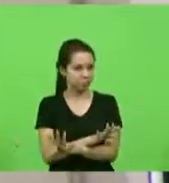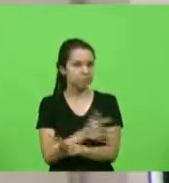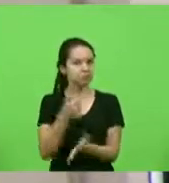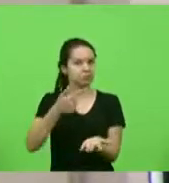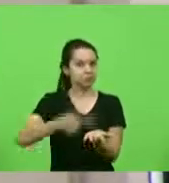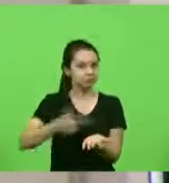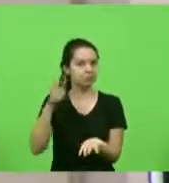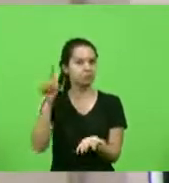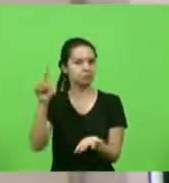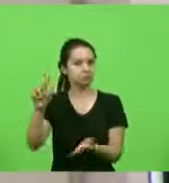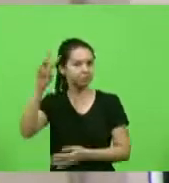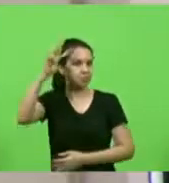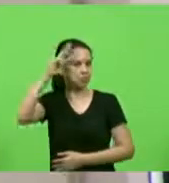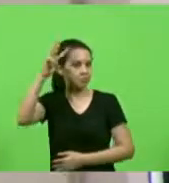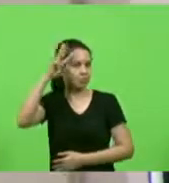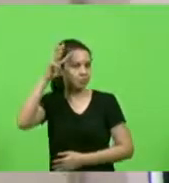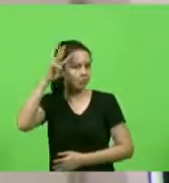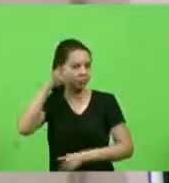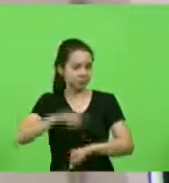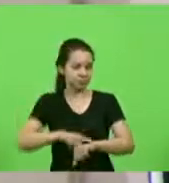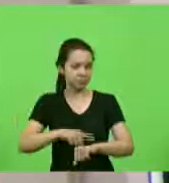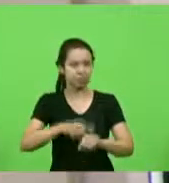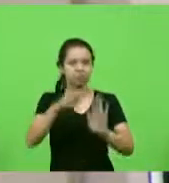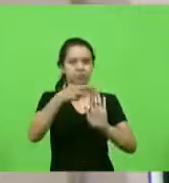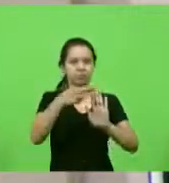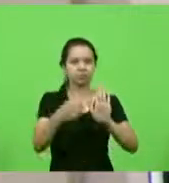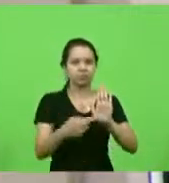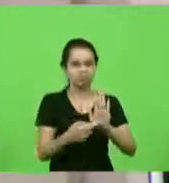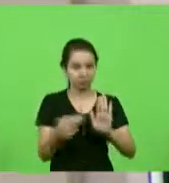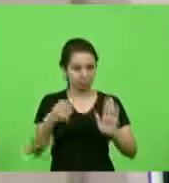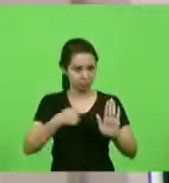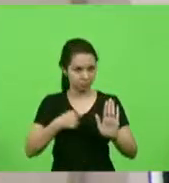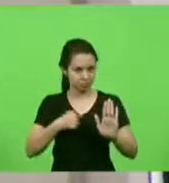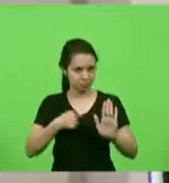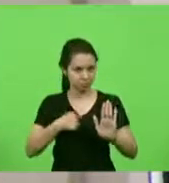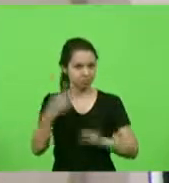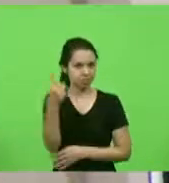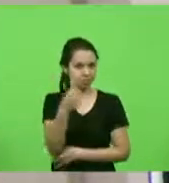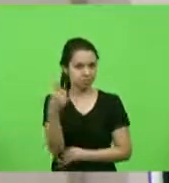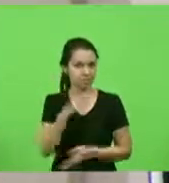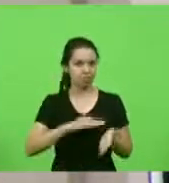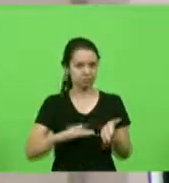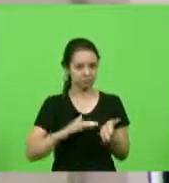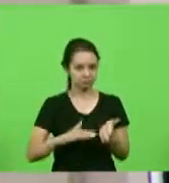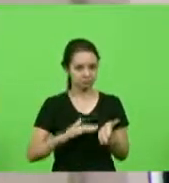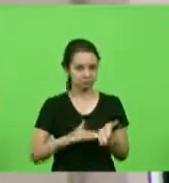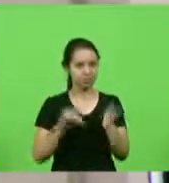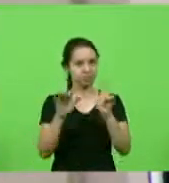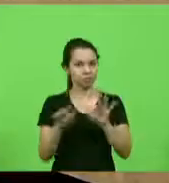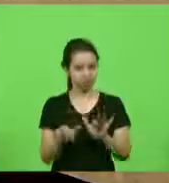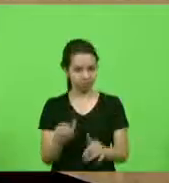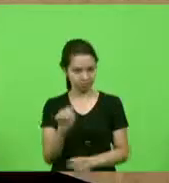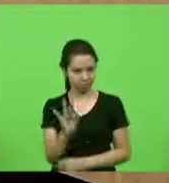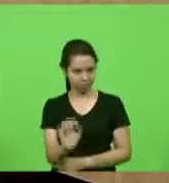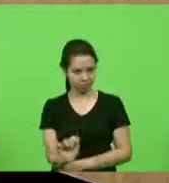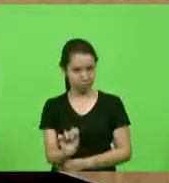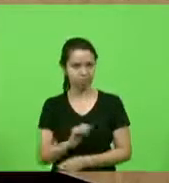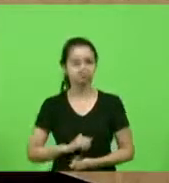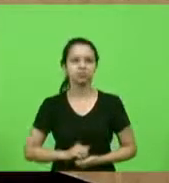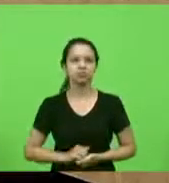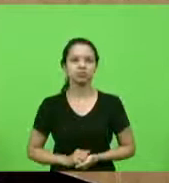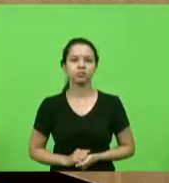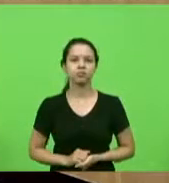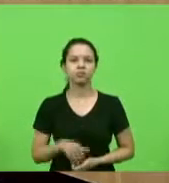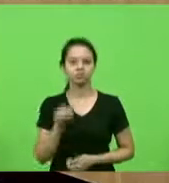ordinária para terça-feira, no horário regimental. Para constar, eu, primeiro secretário, lavrei a presente ata. Era